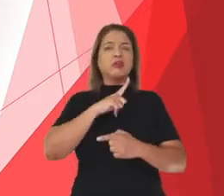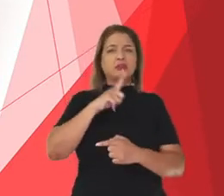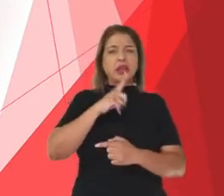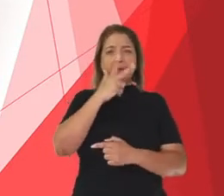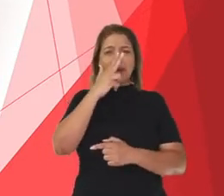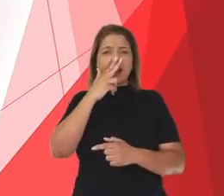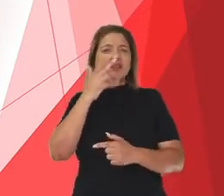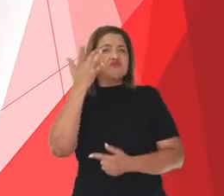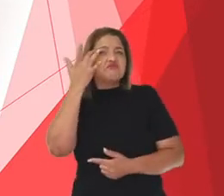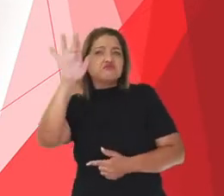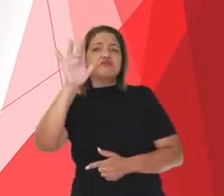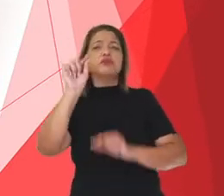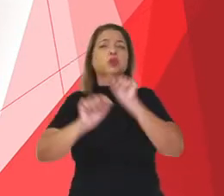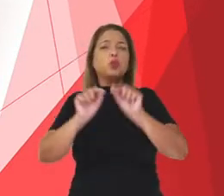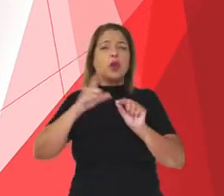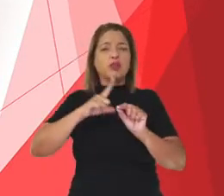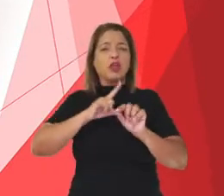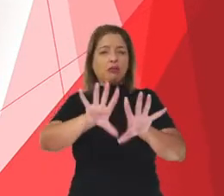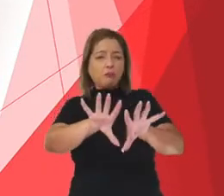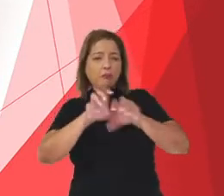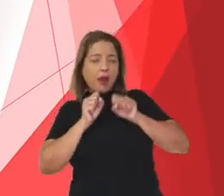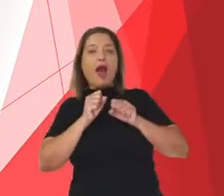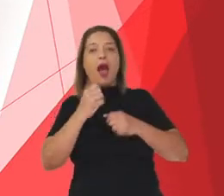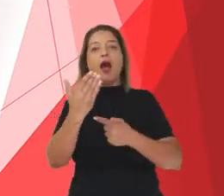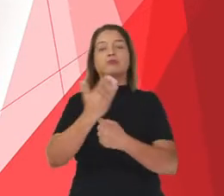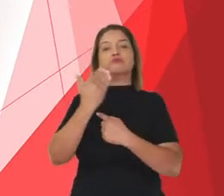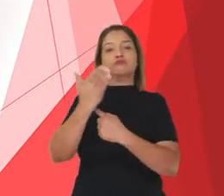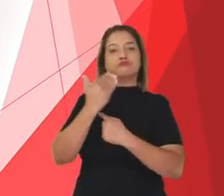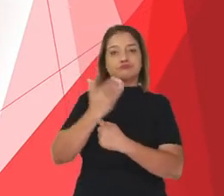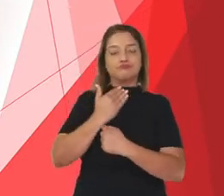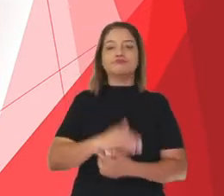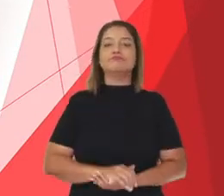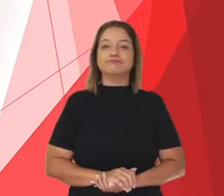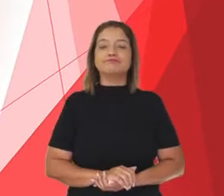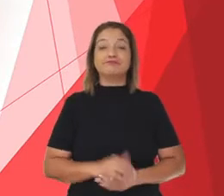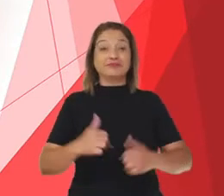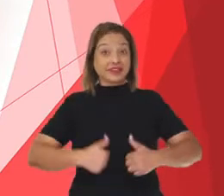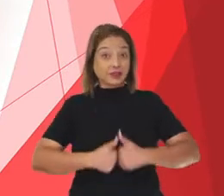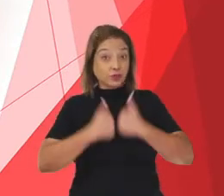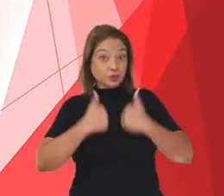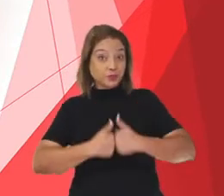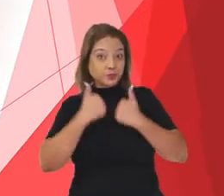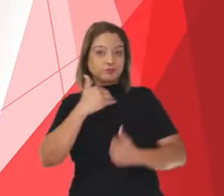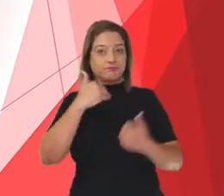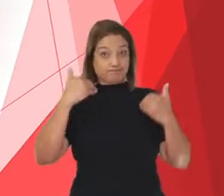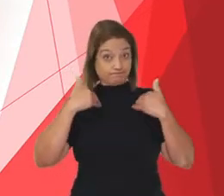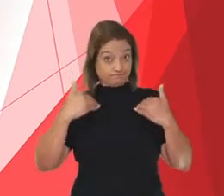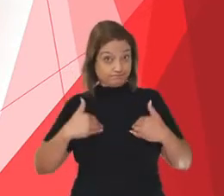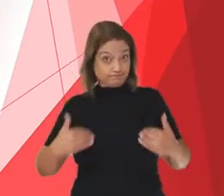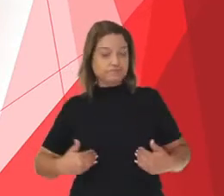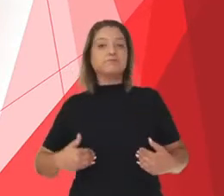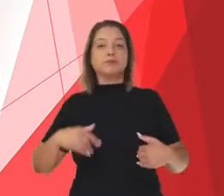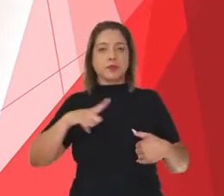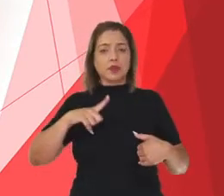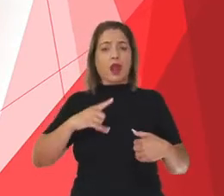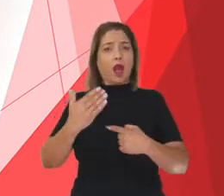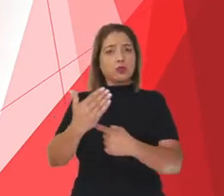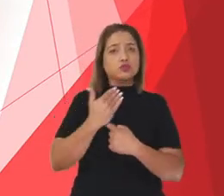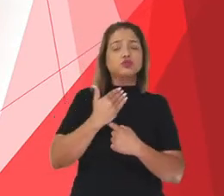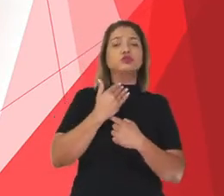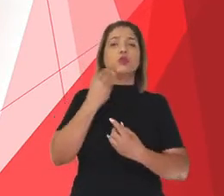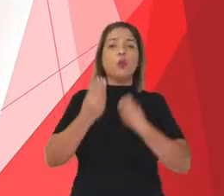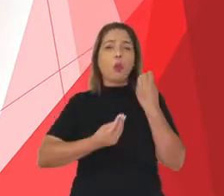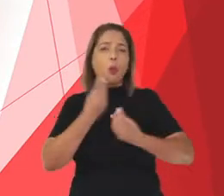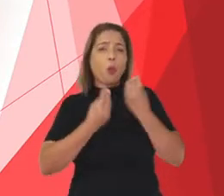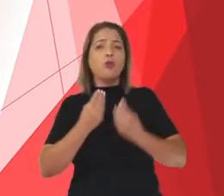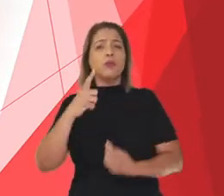estranhas que entram em nosso organismo. A imunidade faz parte do sistema imune, que atua pela